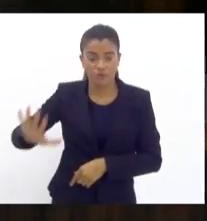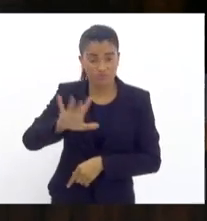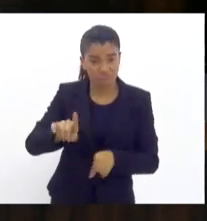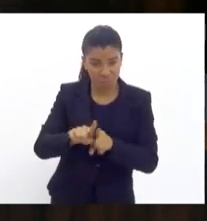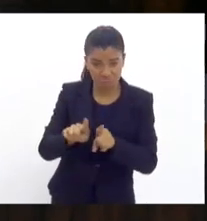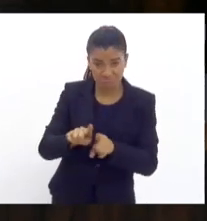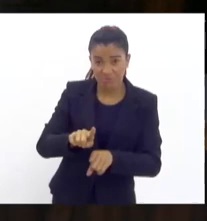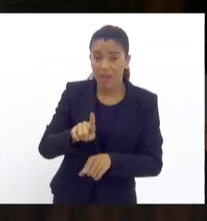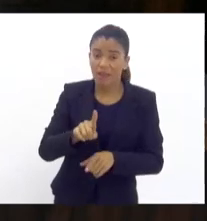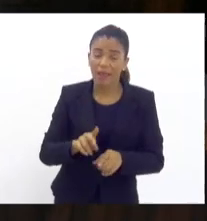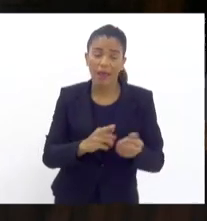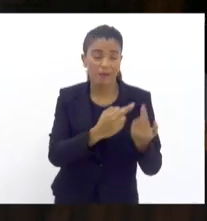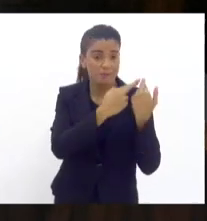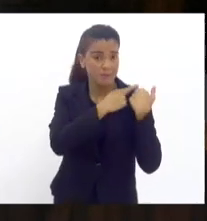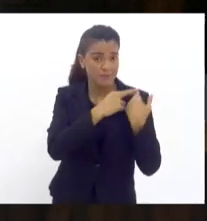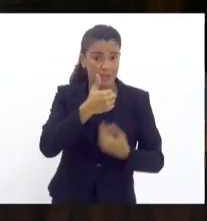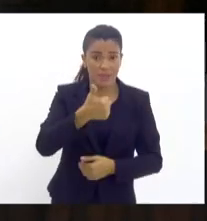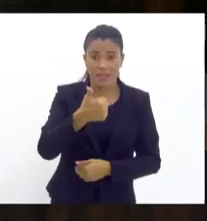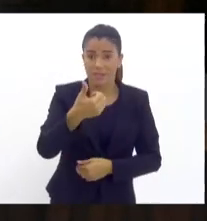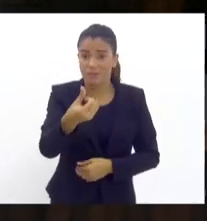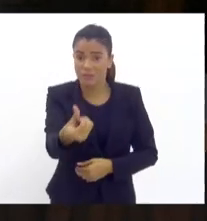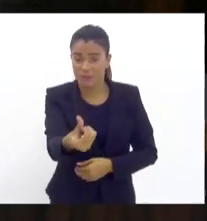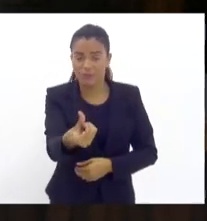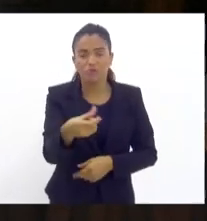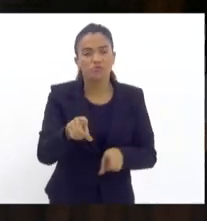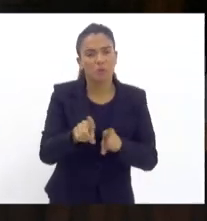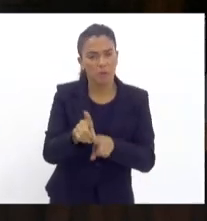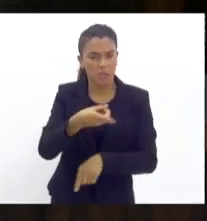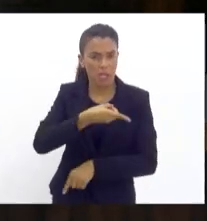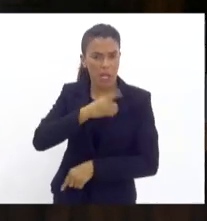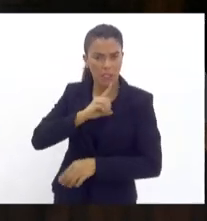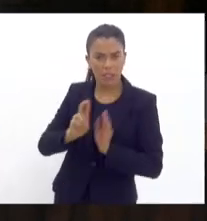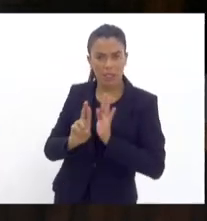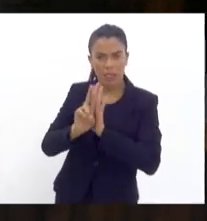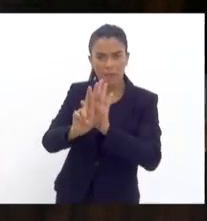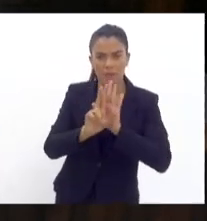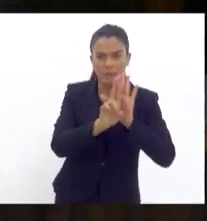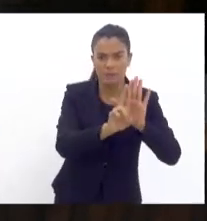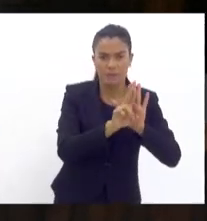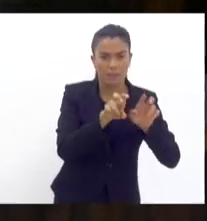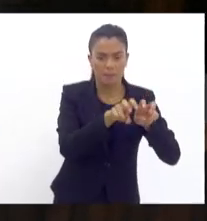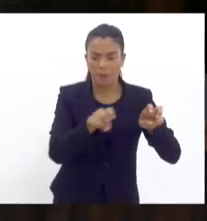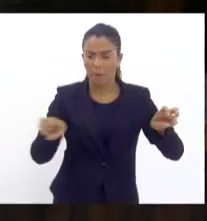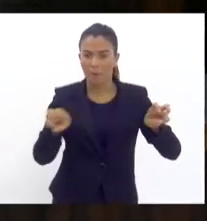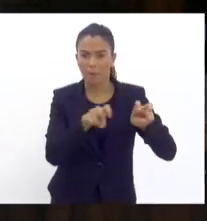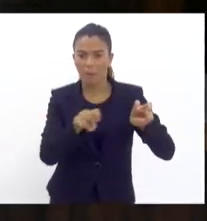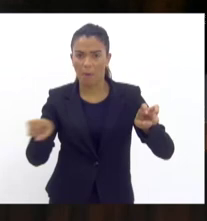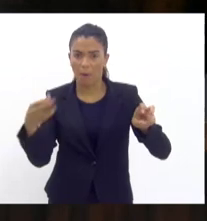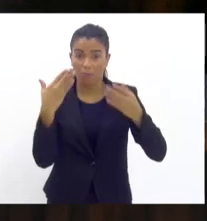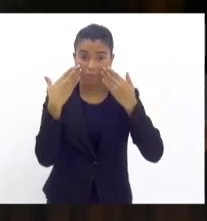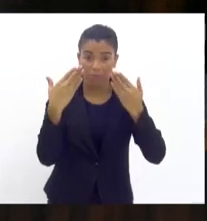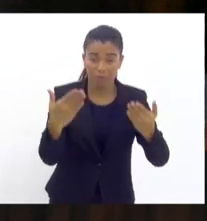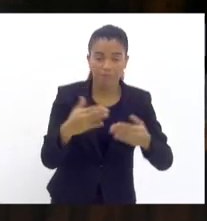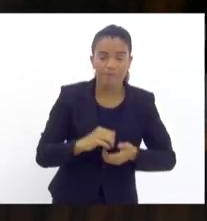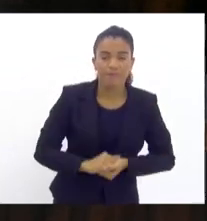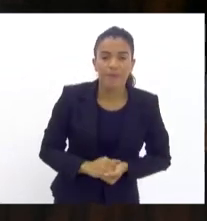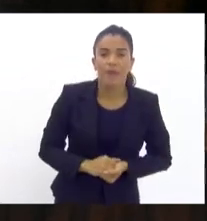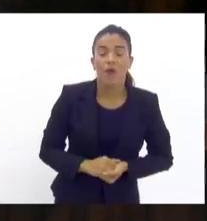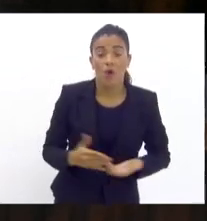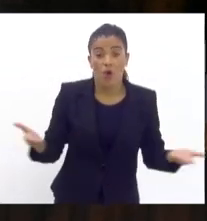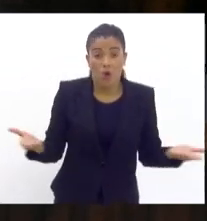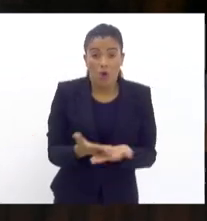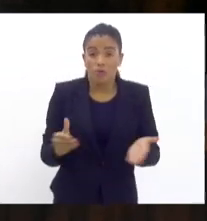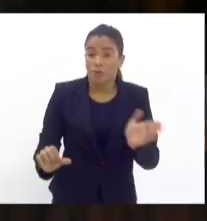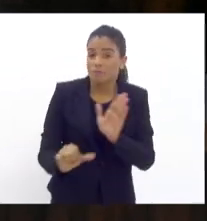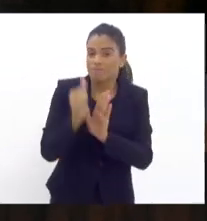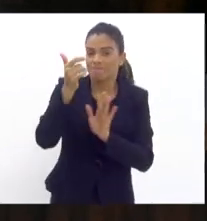16º e pelas delegacias que aqui estão muito bem representadas aqui hoje é um primeiro